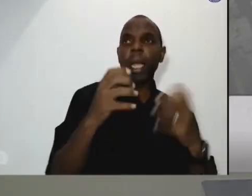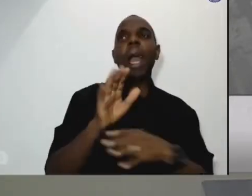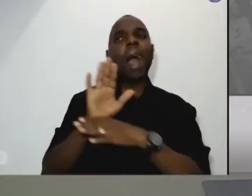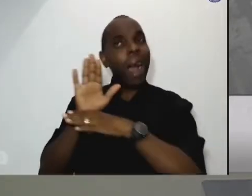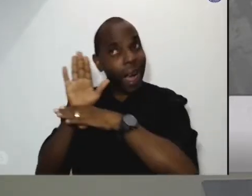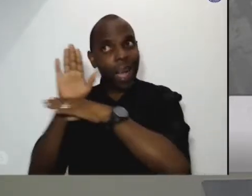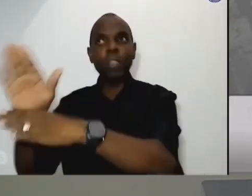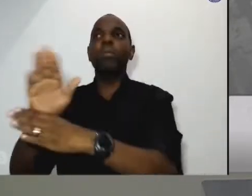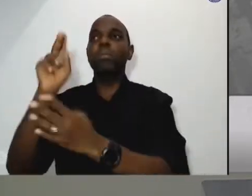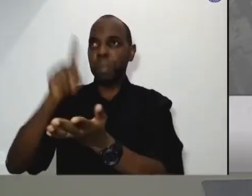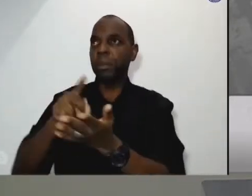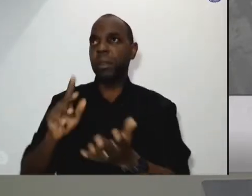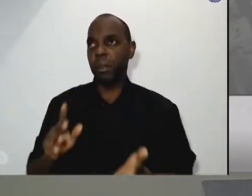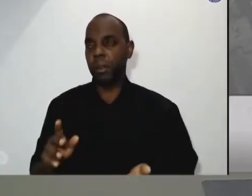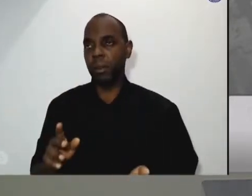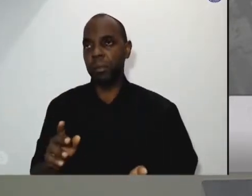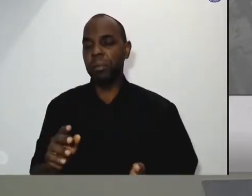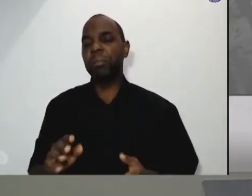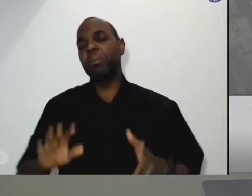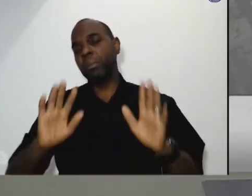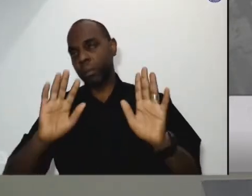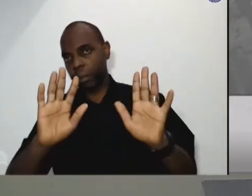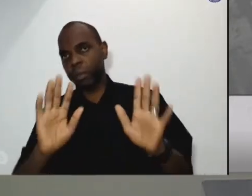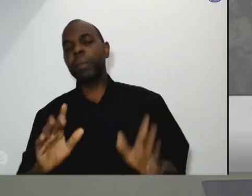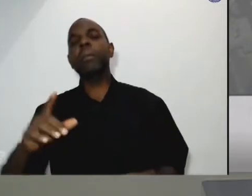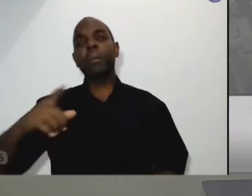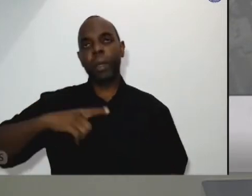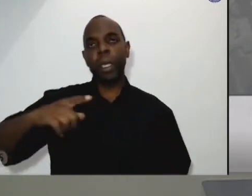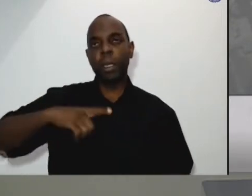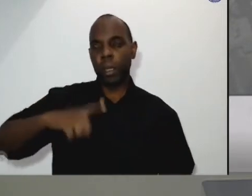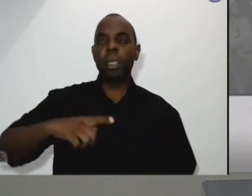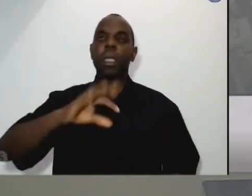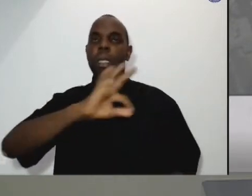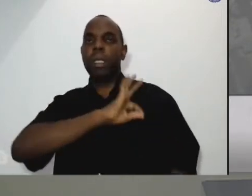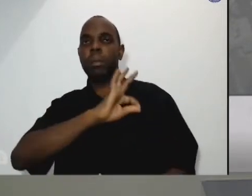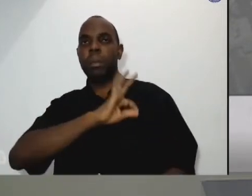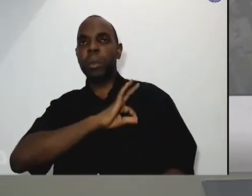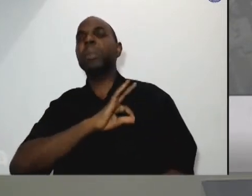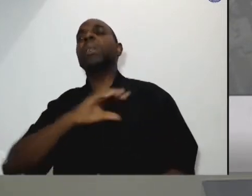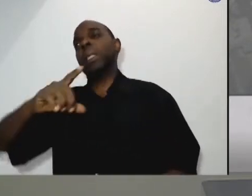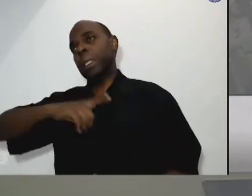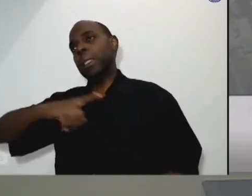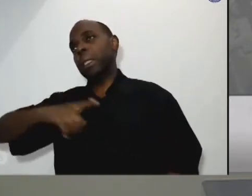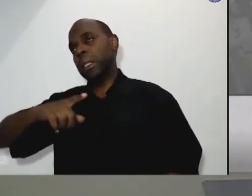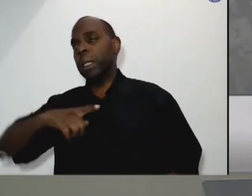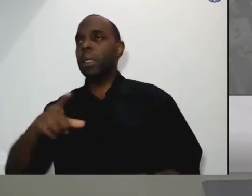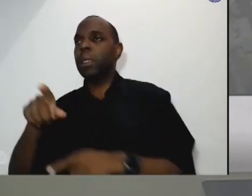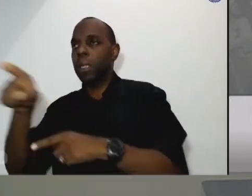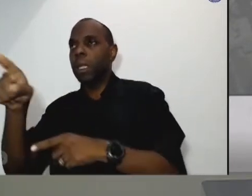atendimento de todos os tipos de ocorrências e temos alguns grupamentos